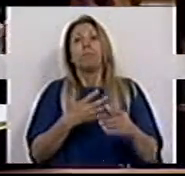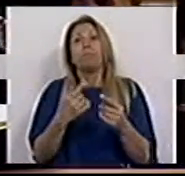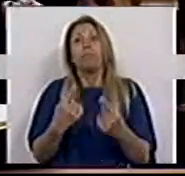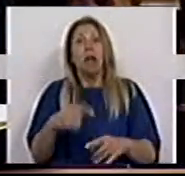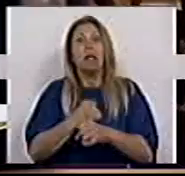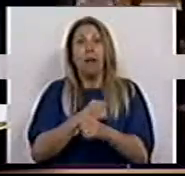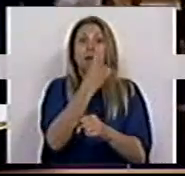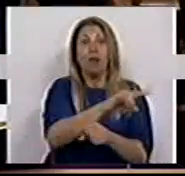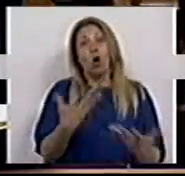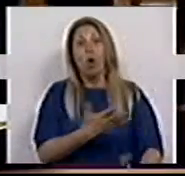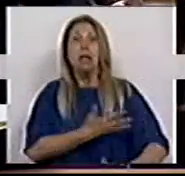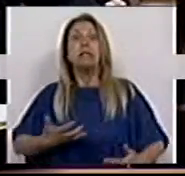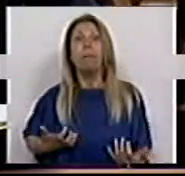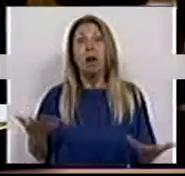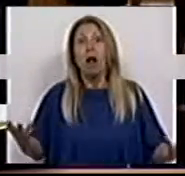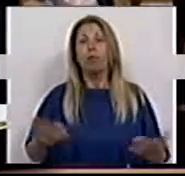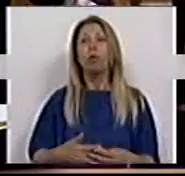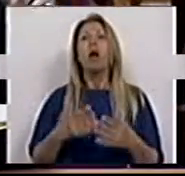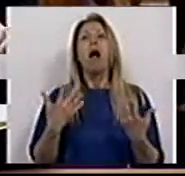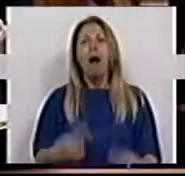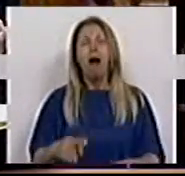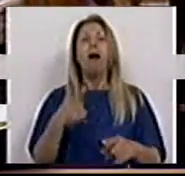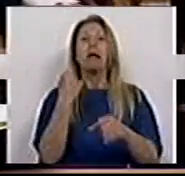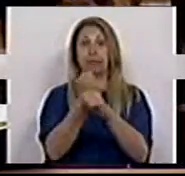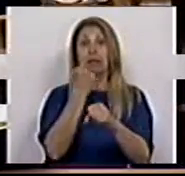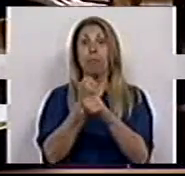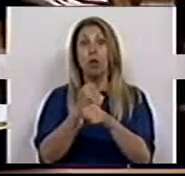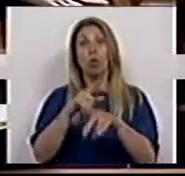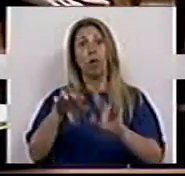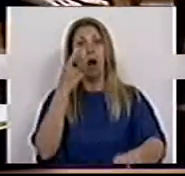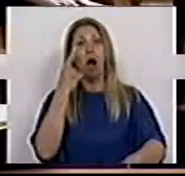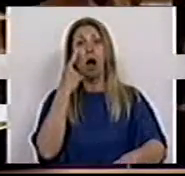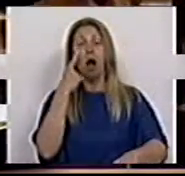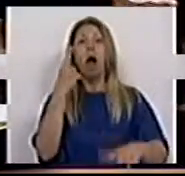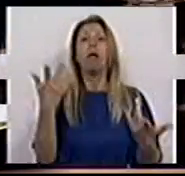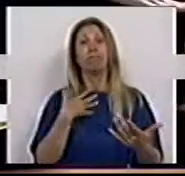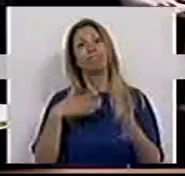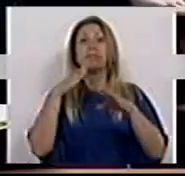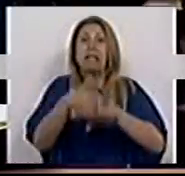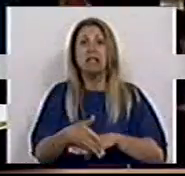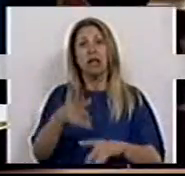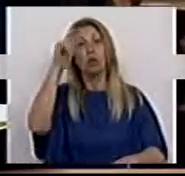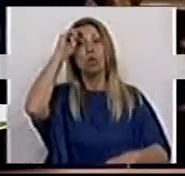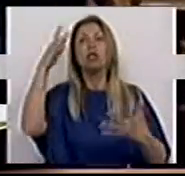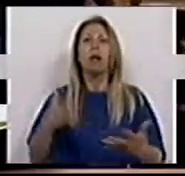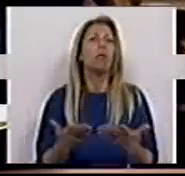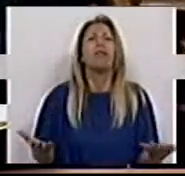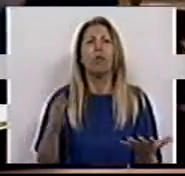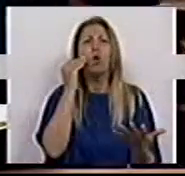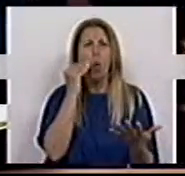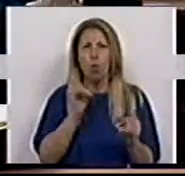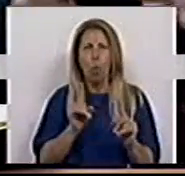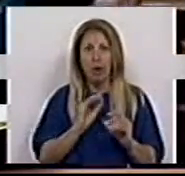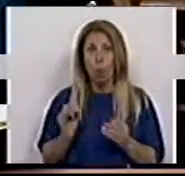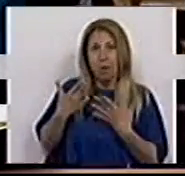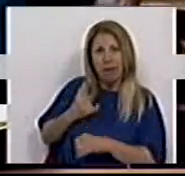de sobreviver. Há hoje desempregados de longo prazo que acedem a estágios, então afinal o problema não era a inserção, o primeiro emprego, como é que estamos a dar estágios